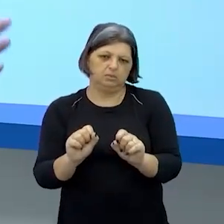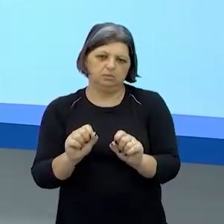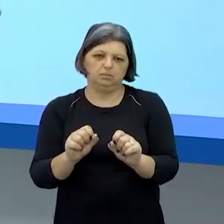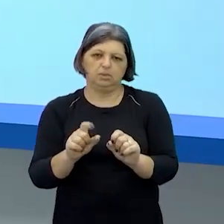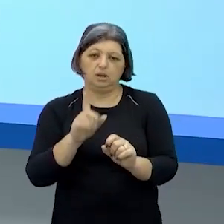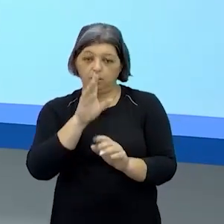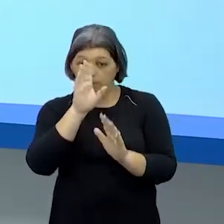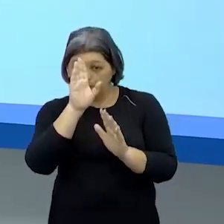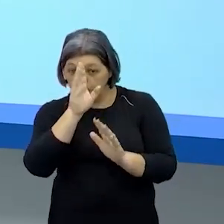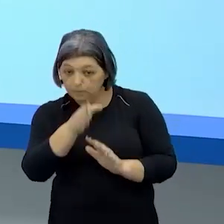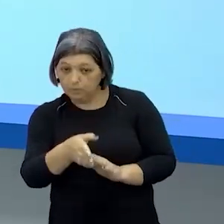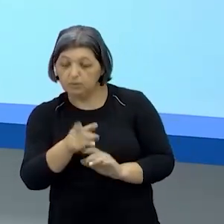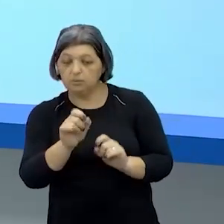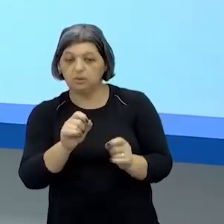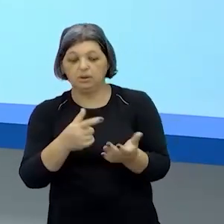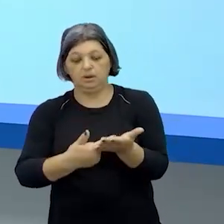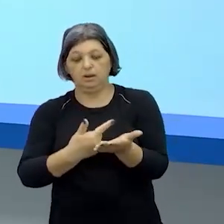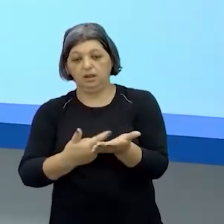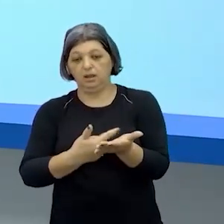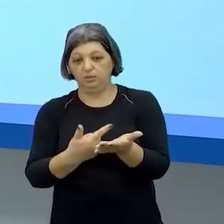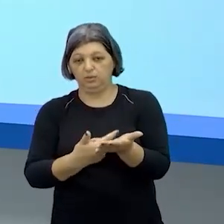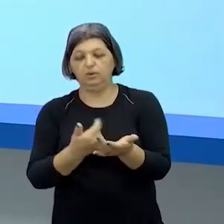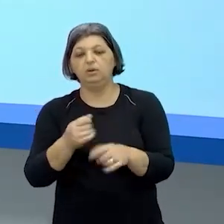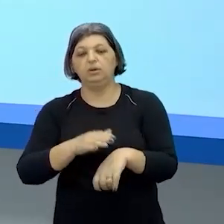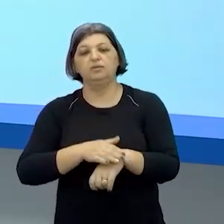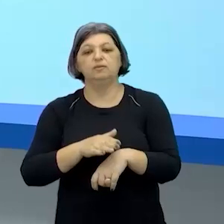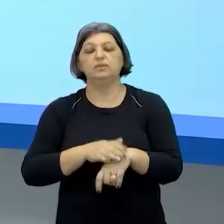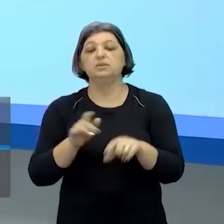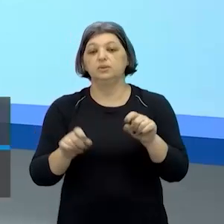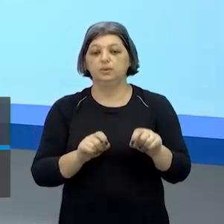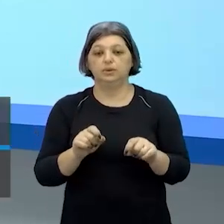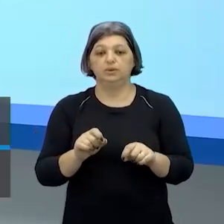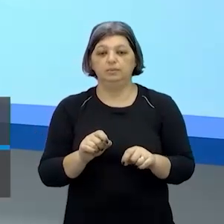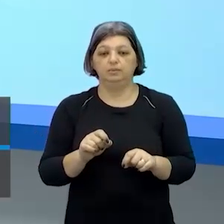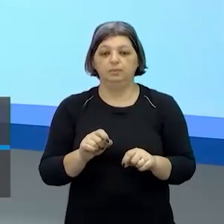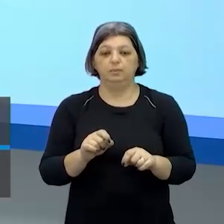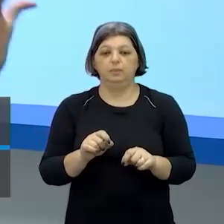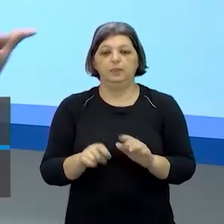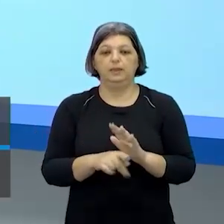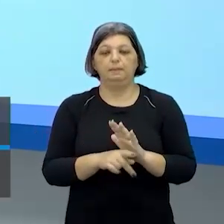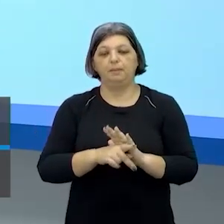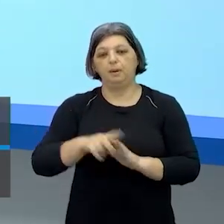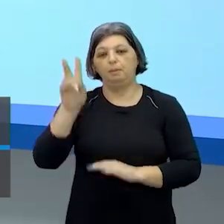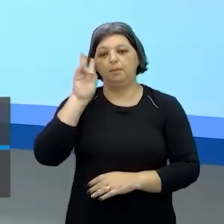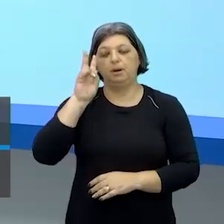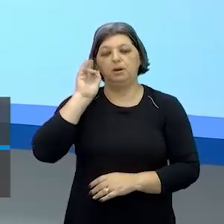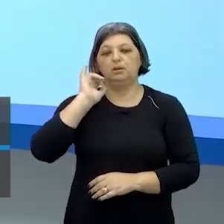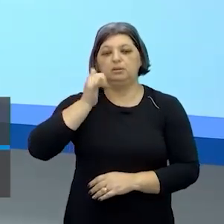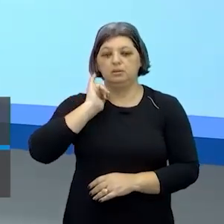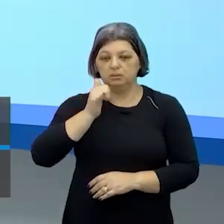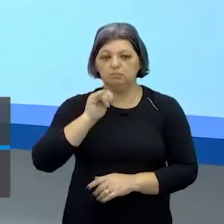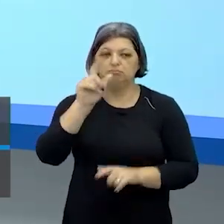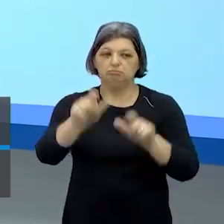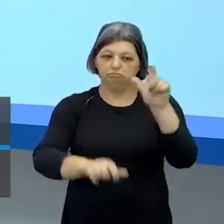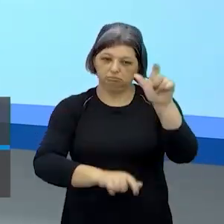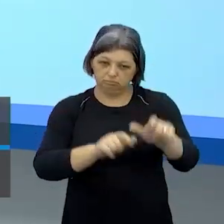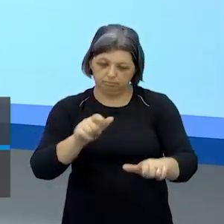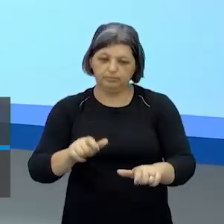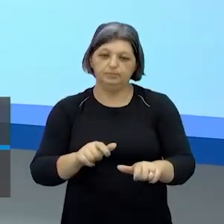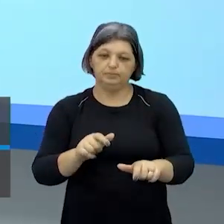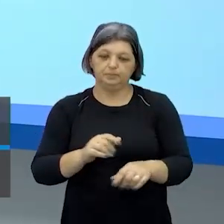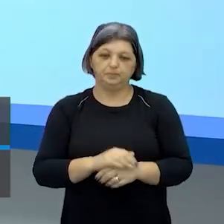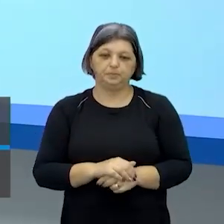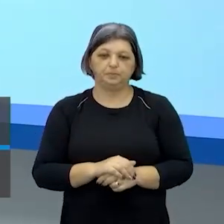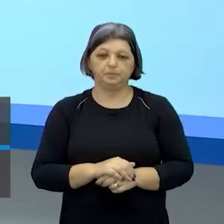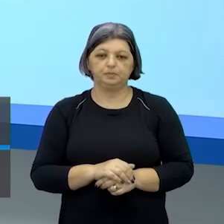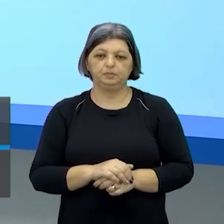livro tá de livro e aí a gente vai fazendo é uma narrativa sobre esse personagem a princípio a gente vai